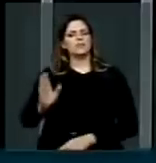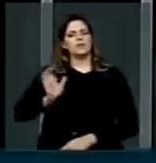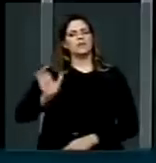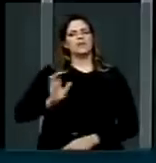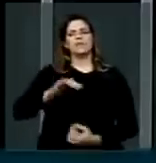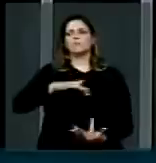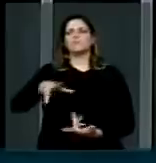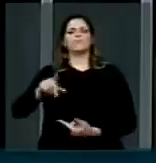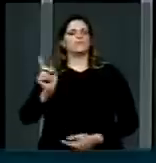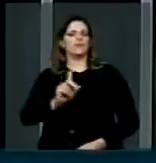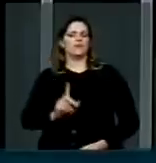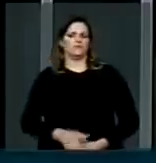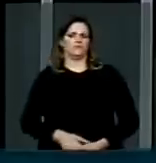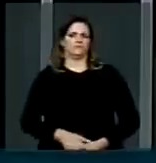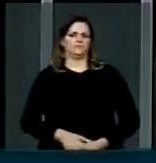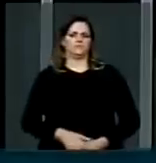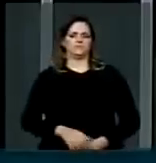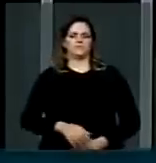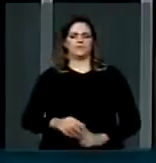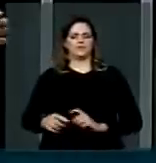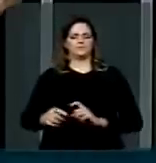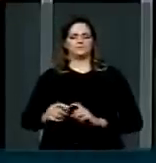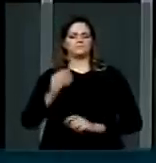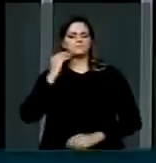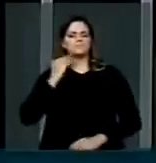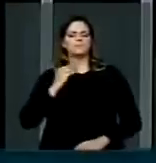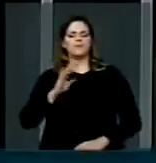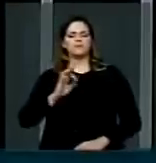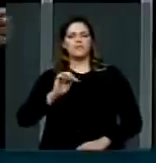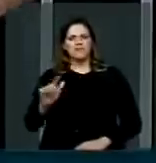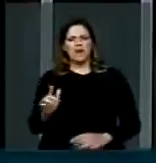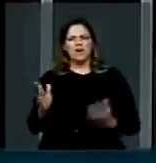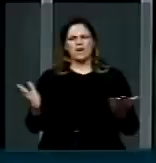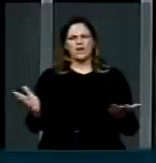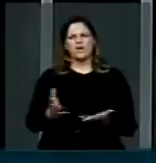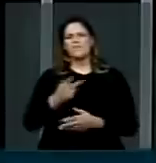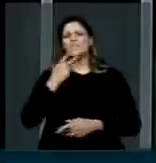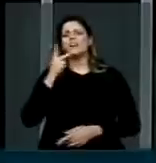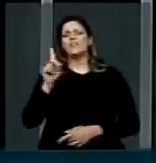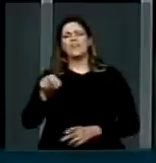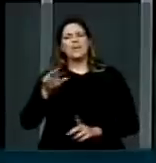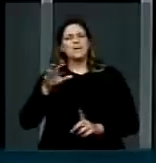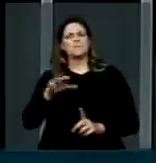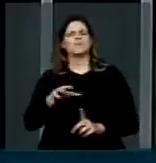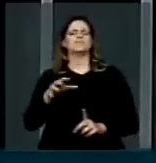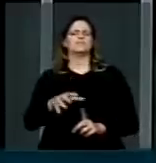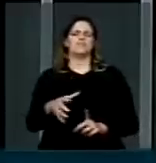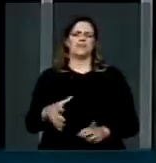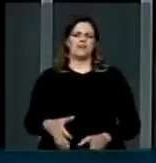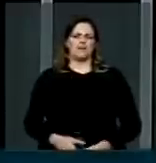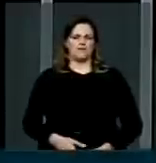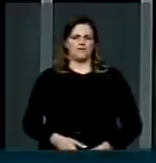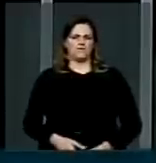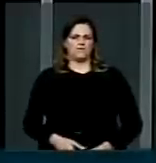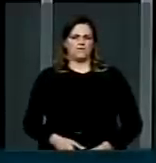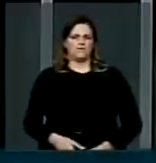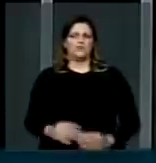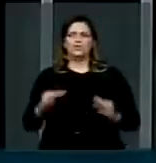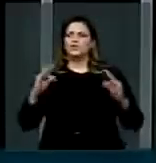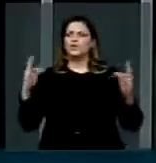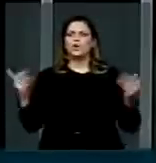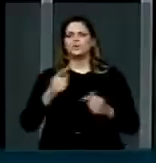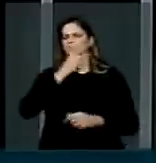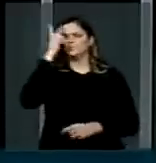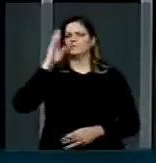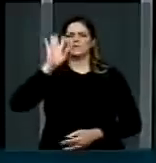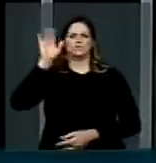internacional. A autonomia do Banco Central entra agora já para pressionar, para criar um trilho para todas as candidaturas que